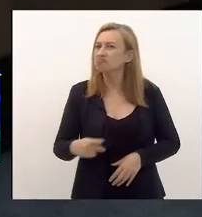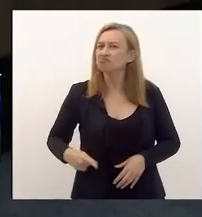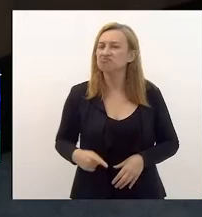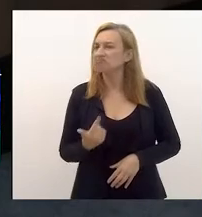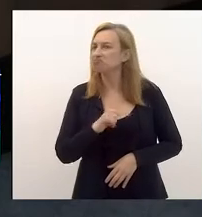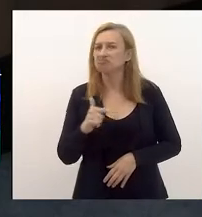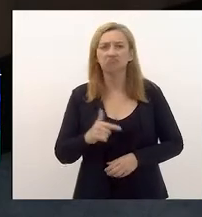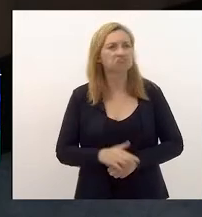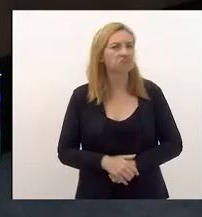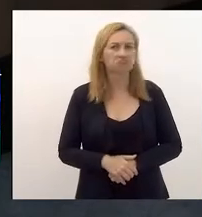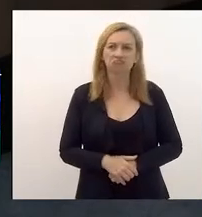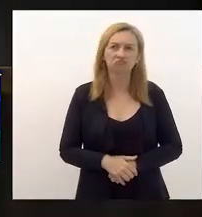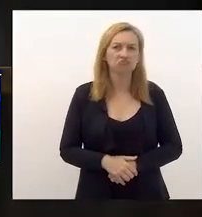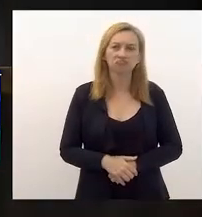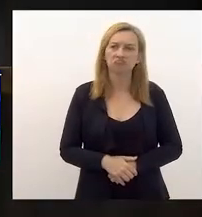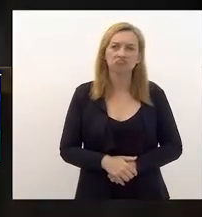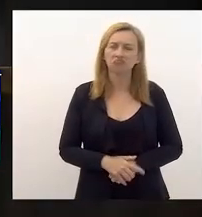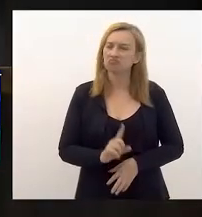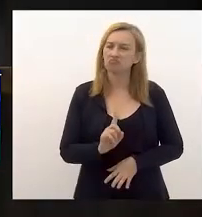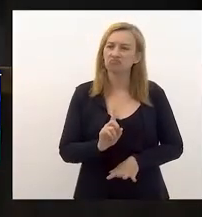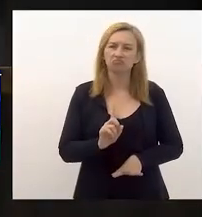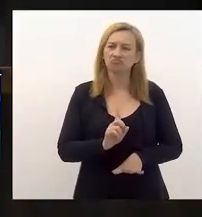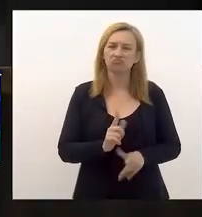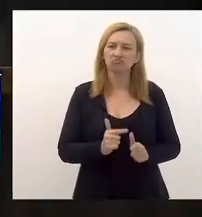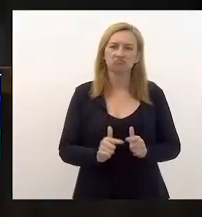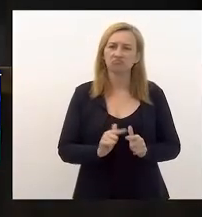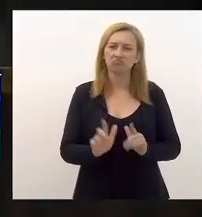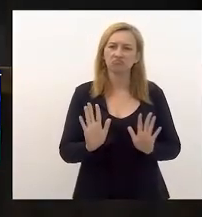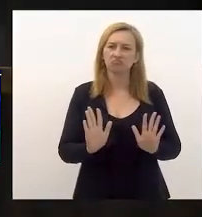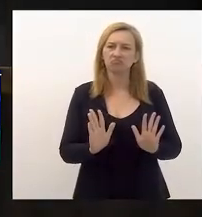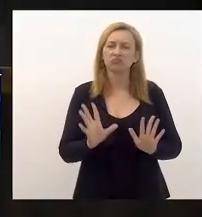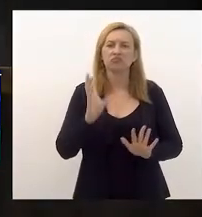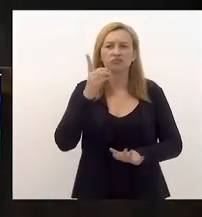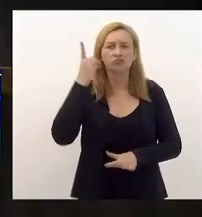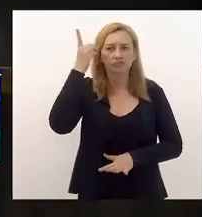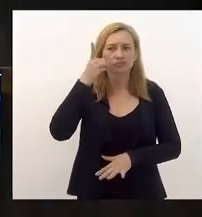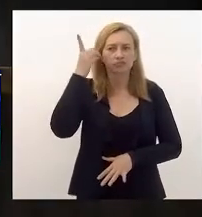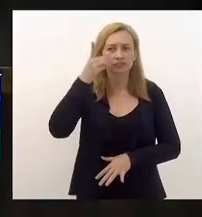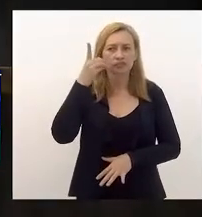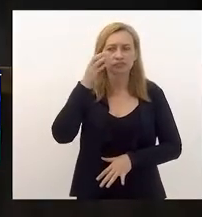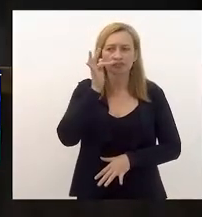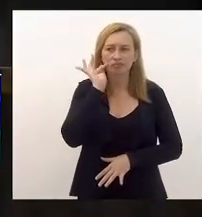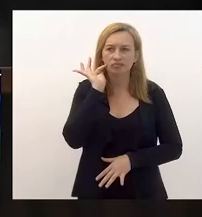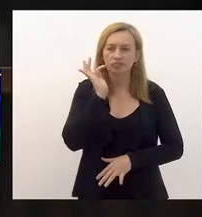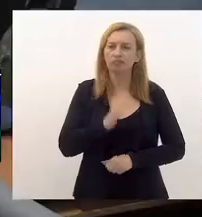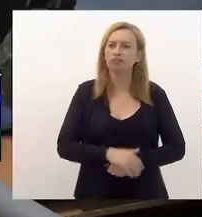não, porque... Ok, não problema. Deputado Flávio Serafim.